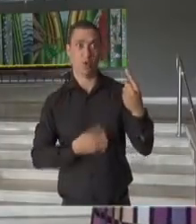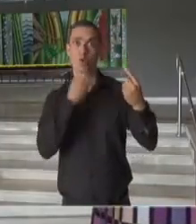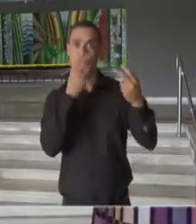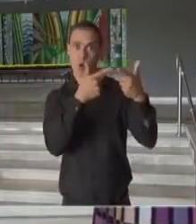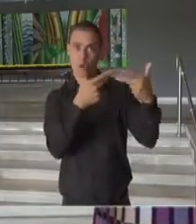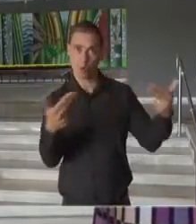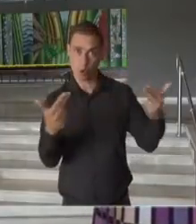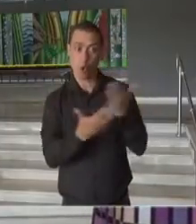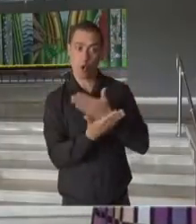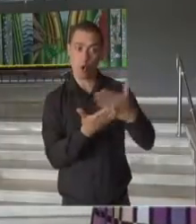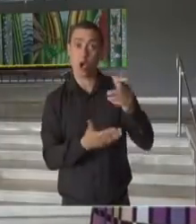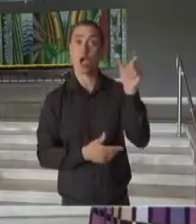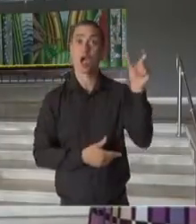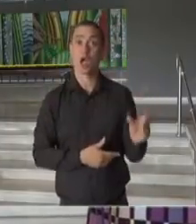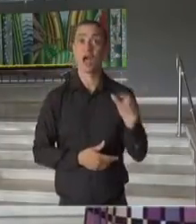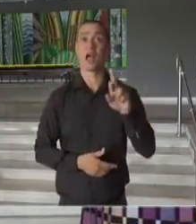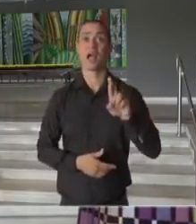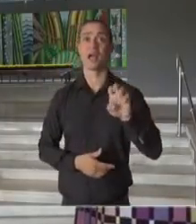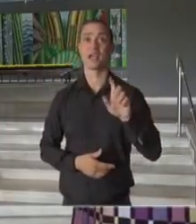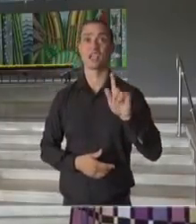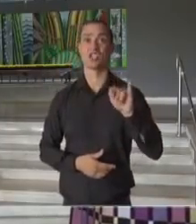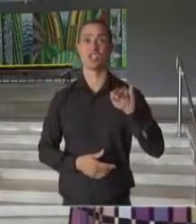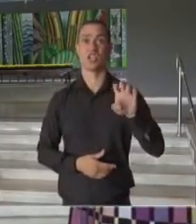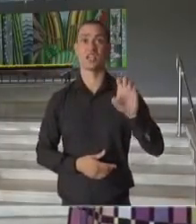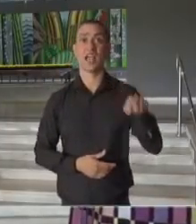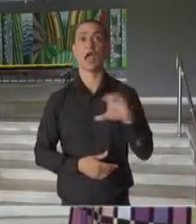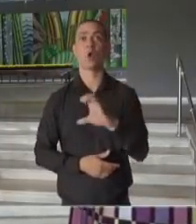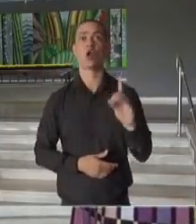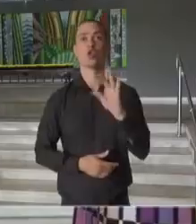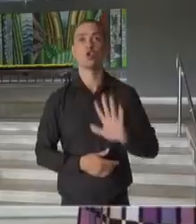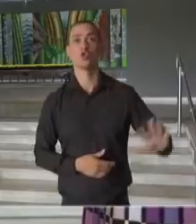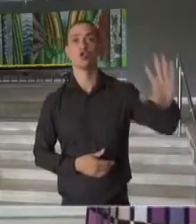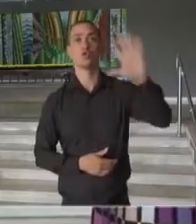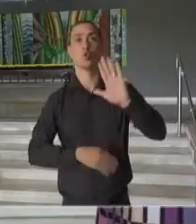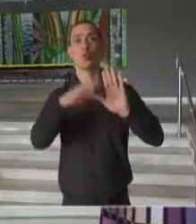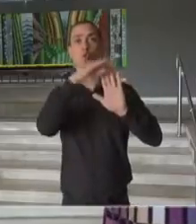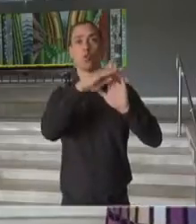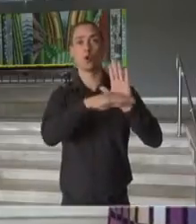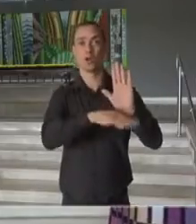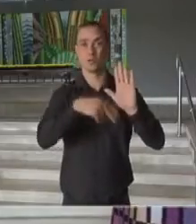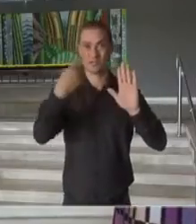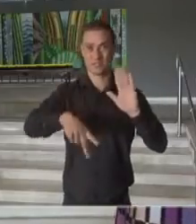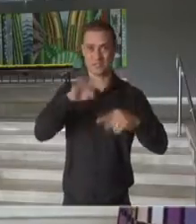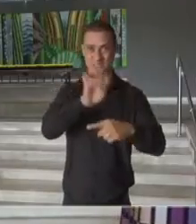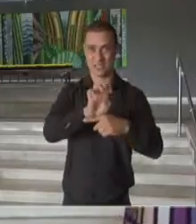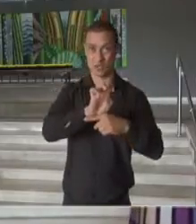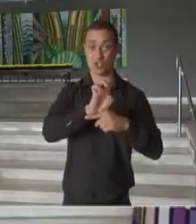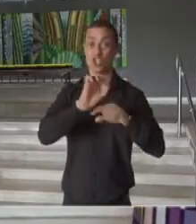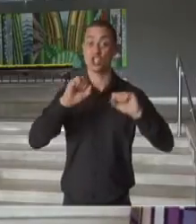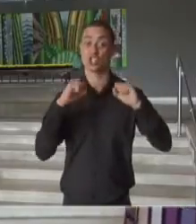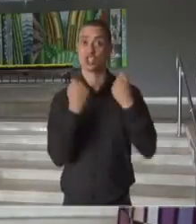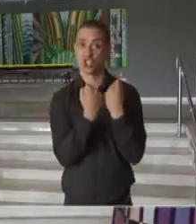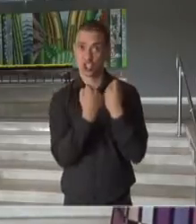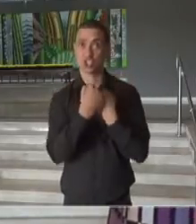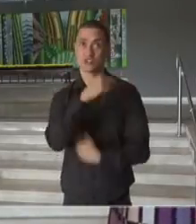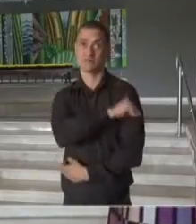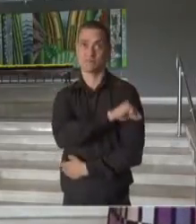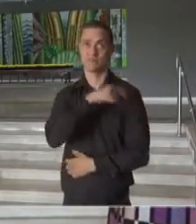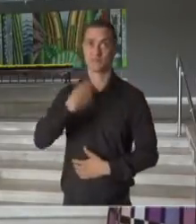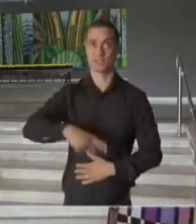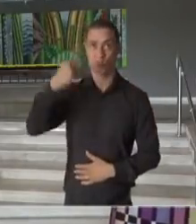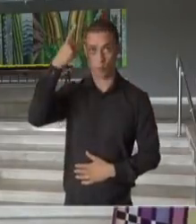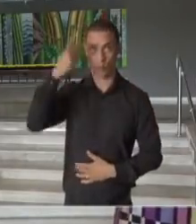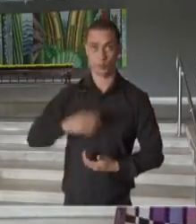notícias com a doutora Regiane de Paula, coordenadora-geral do Programa Estadual de Imunização em São Paulo.